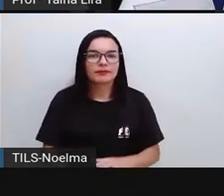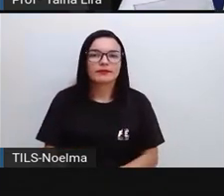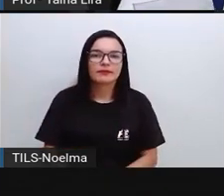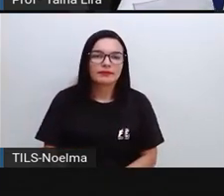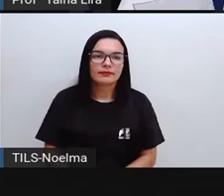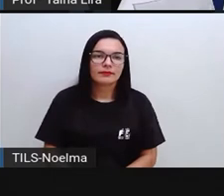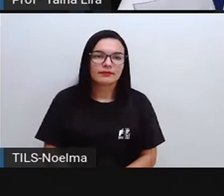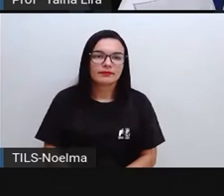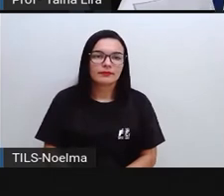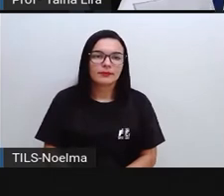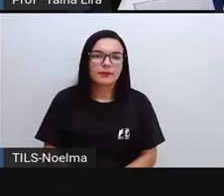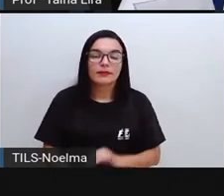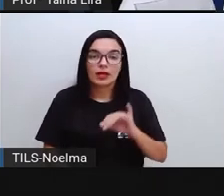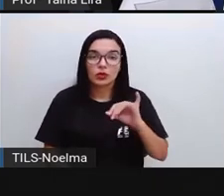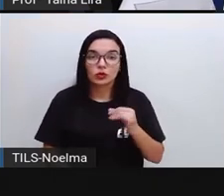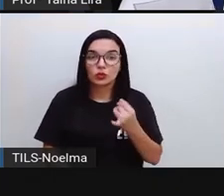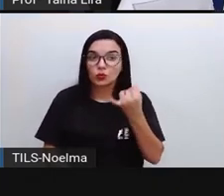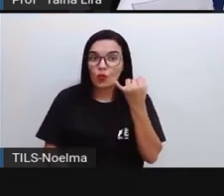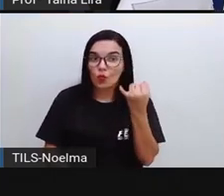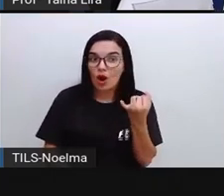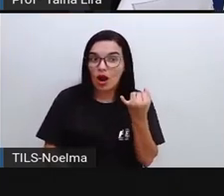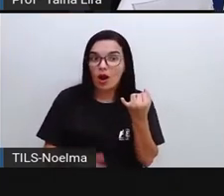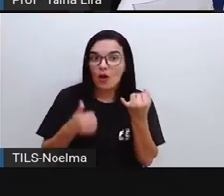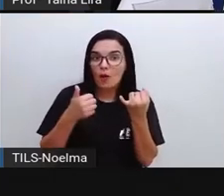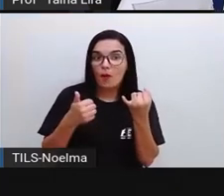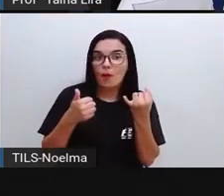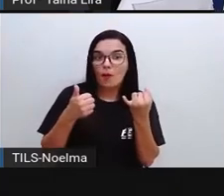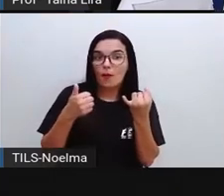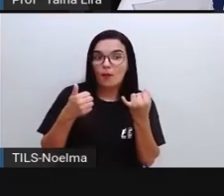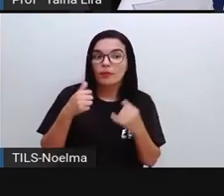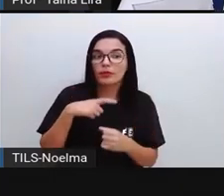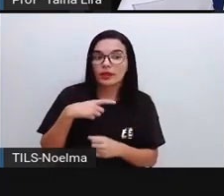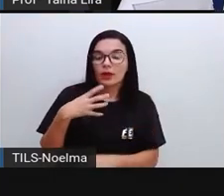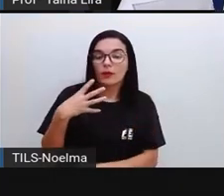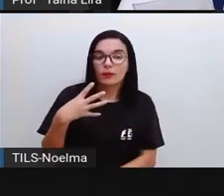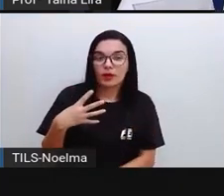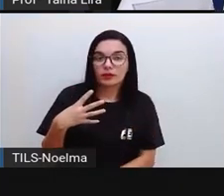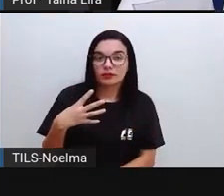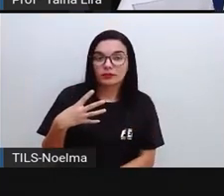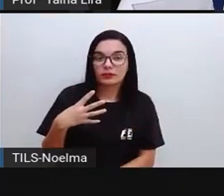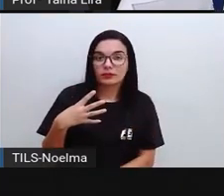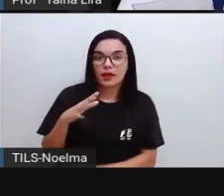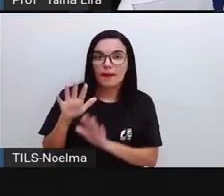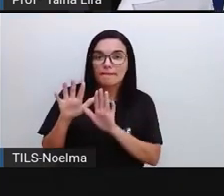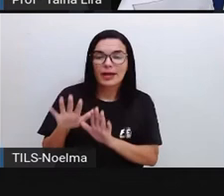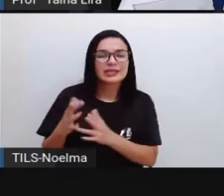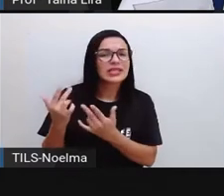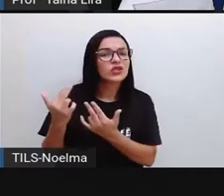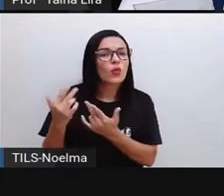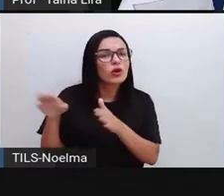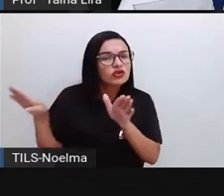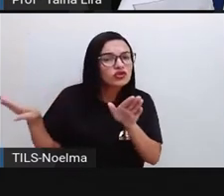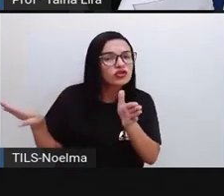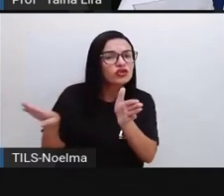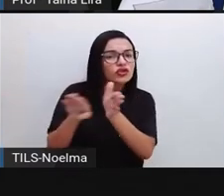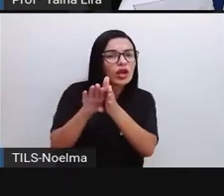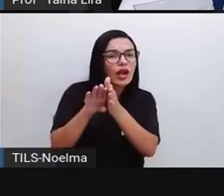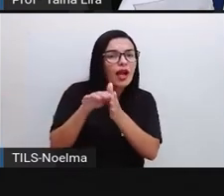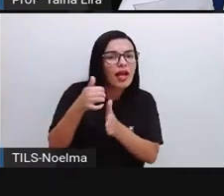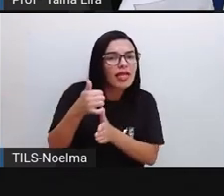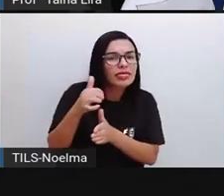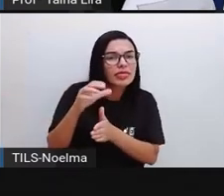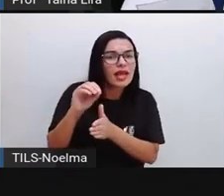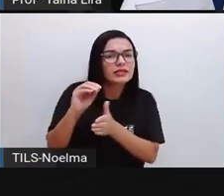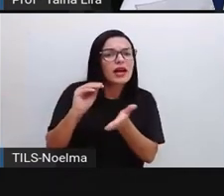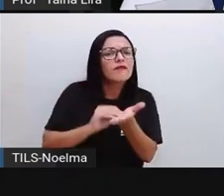Olha lá. João, ó, ele tem 4 pães, mas ele quer 10, tá? Que